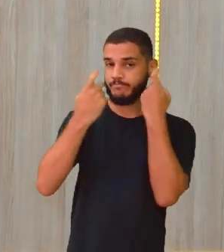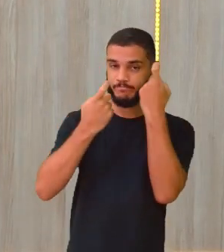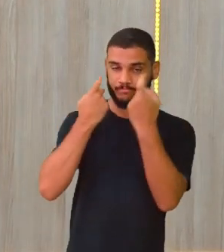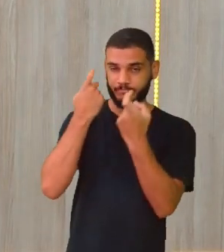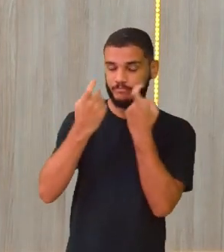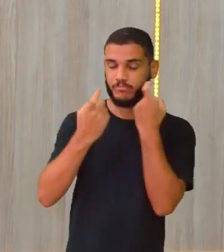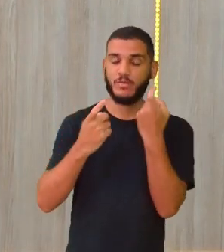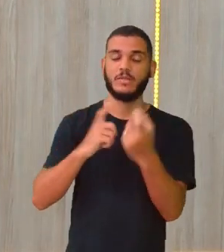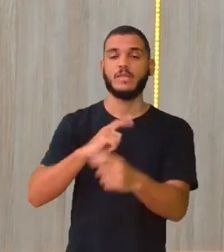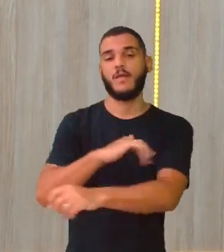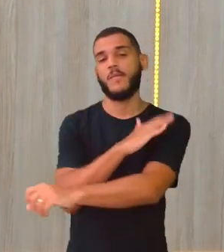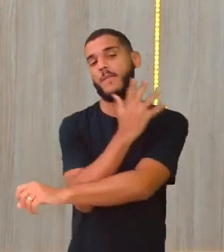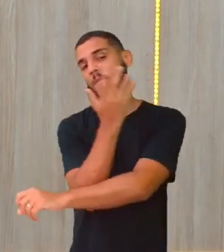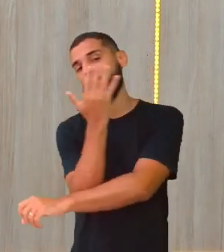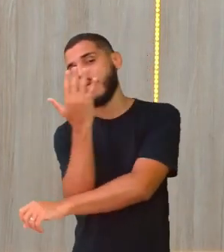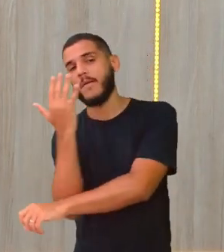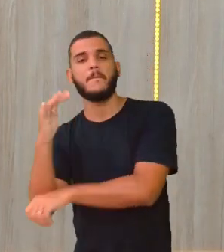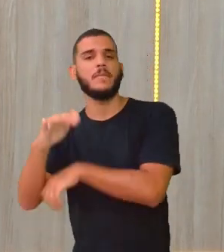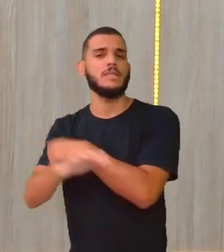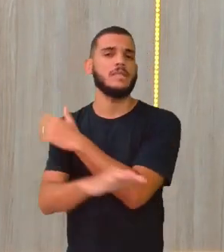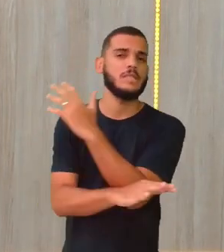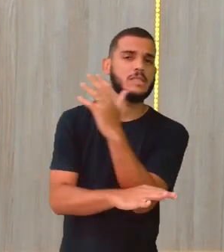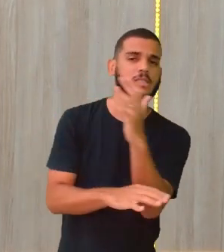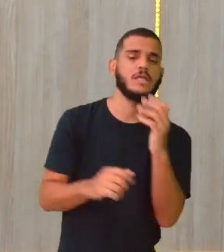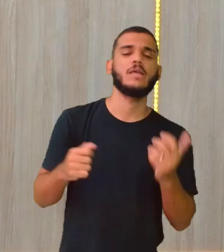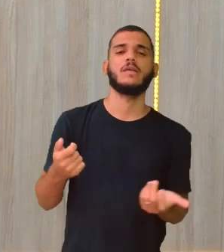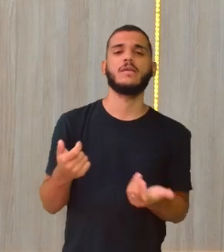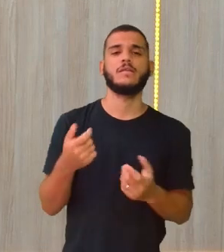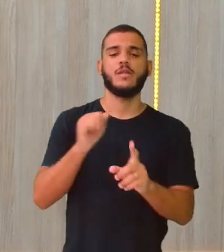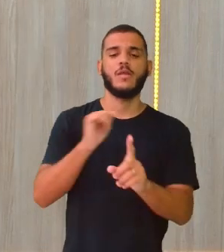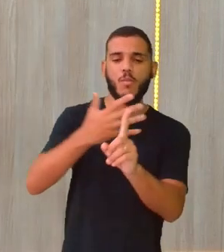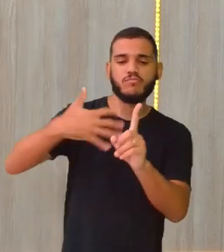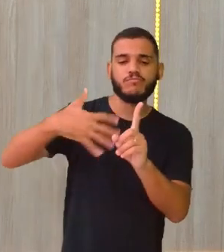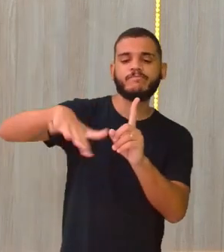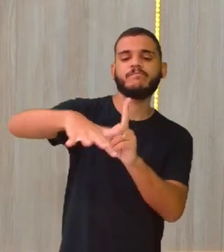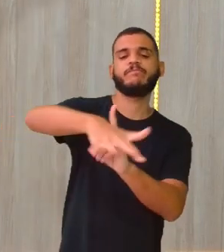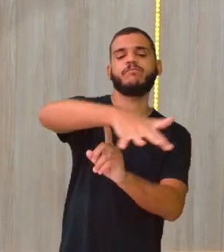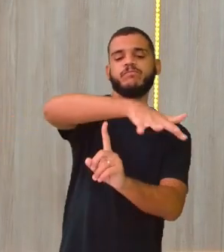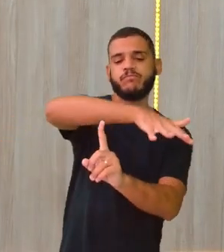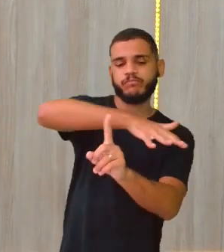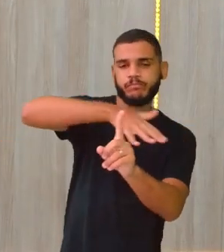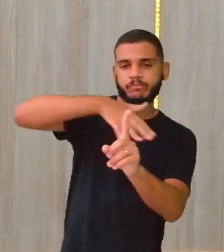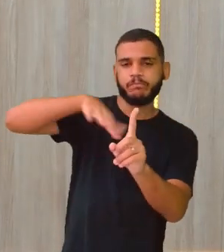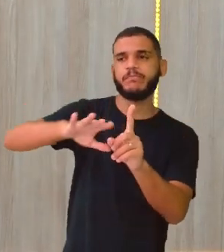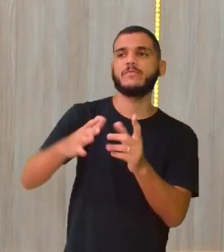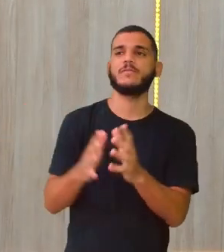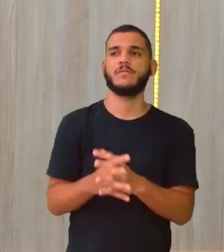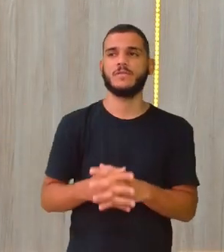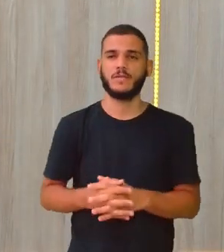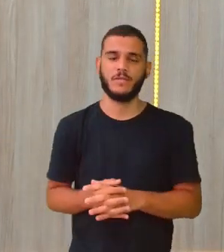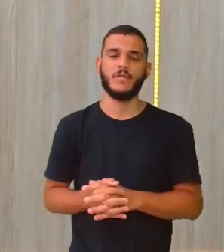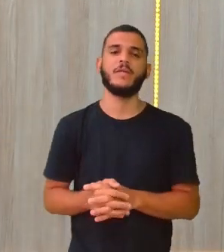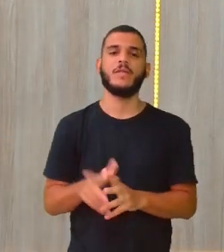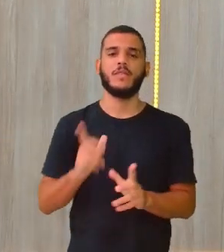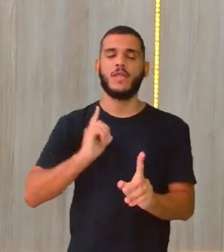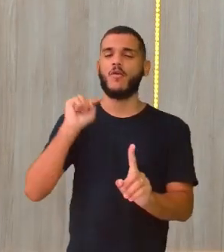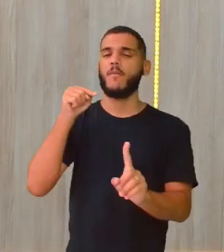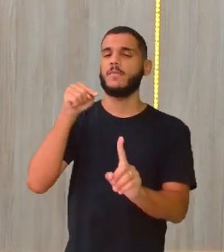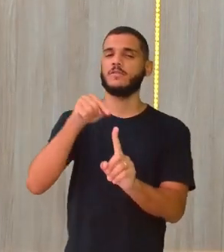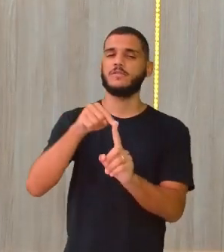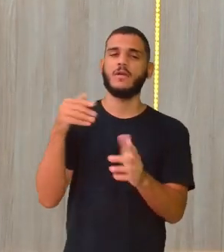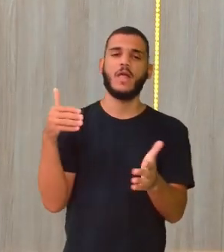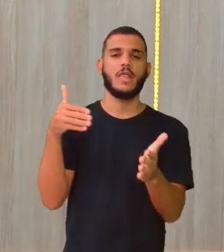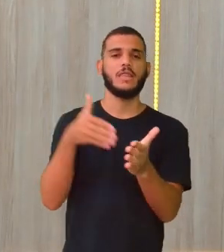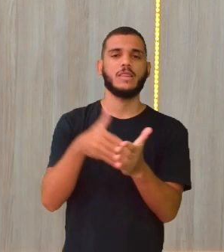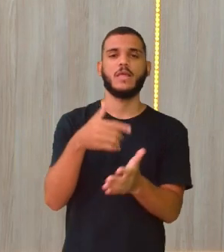aí, meio ambiente, natureza, aqueles objetivos, professora, que tem lá até chegar 2030, né? Sim. Na agenda